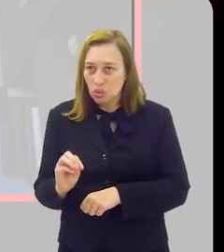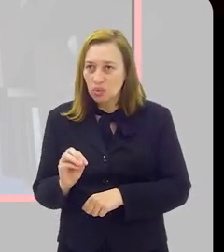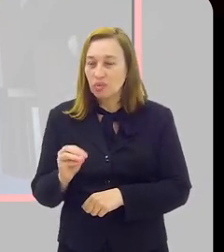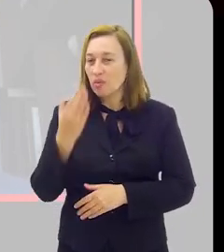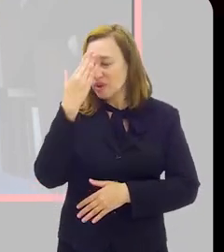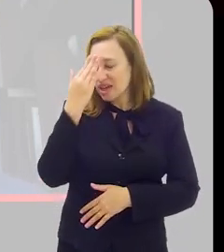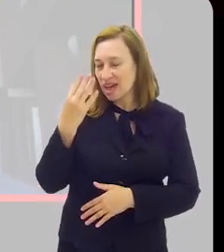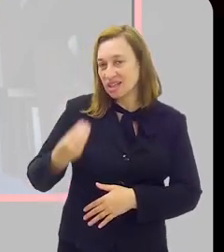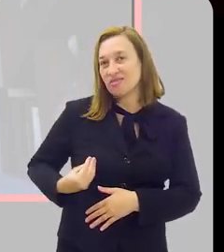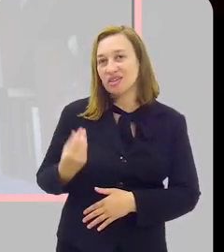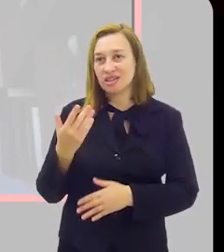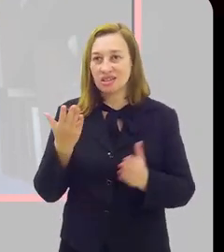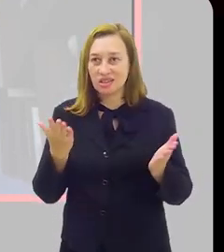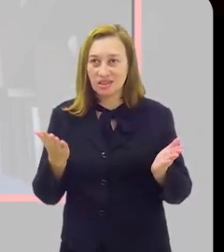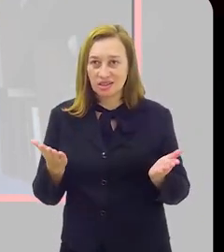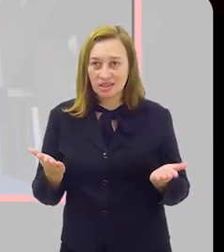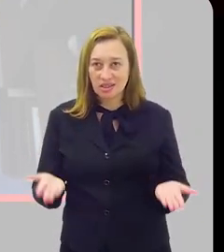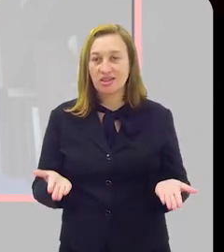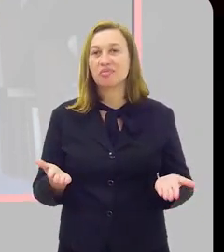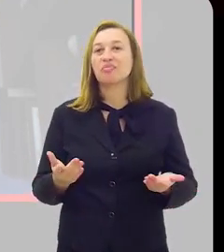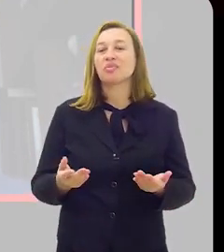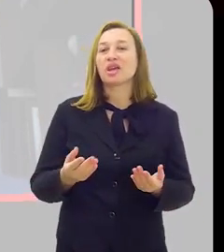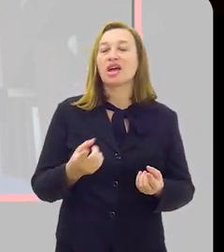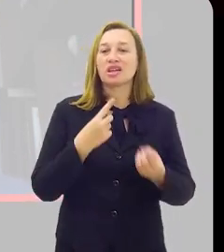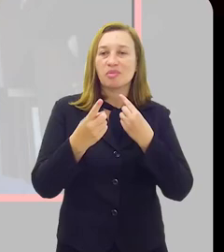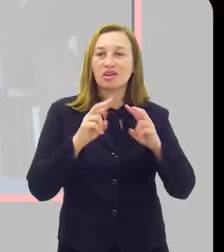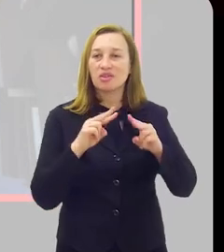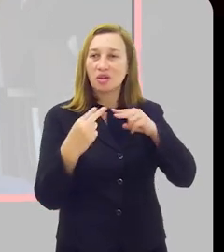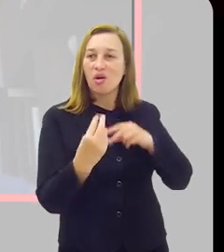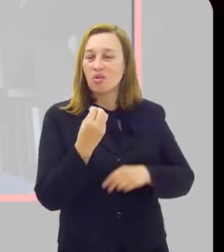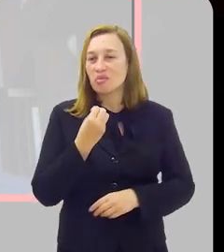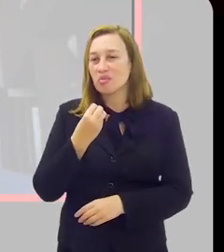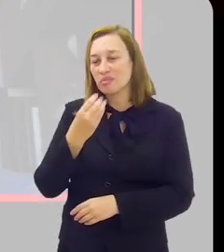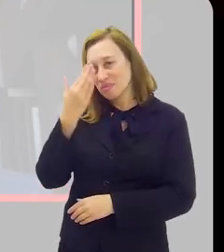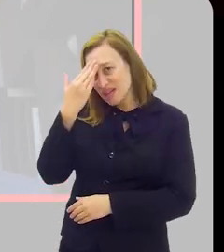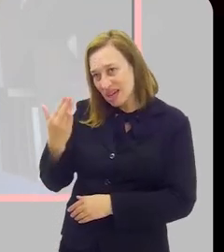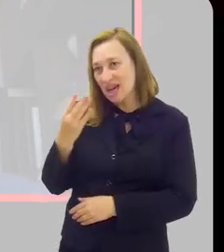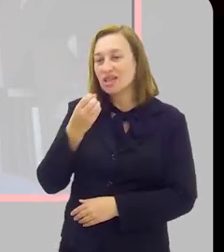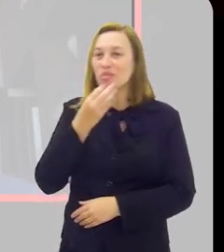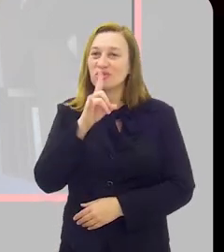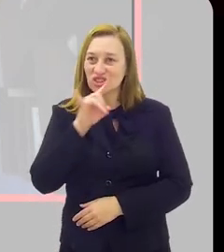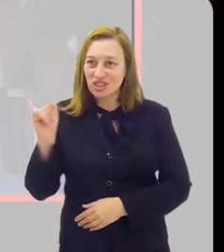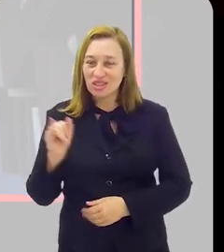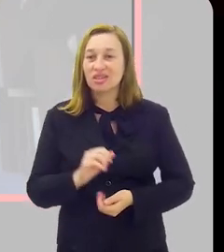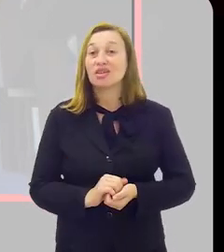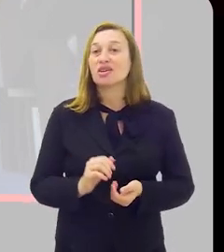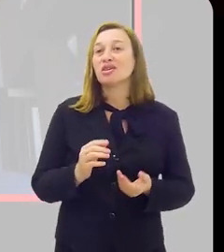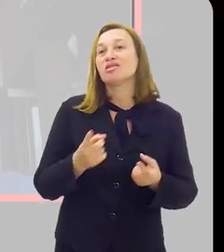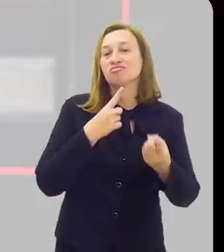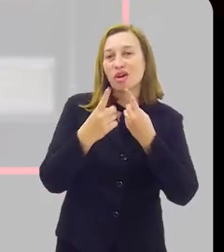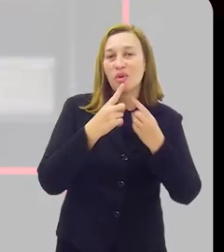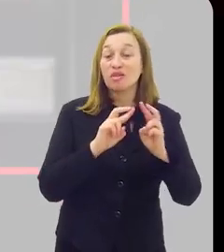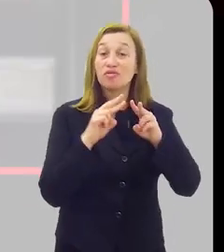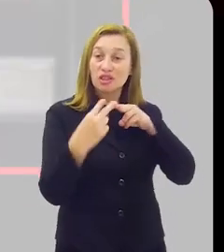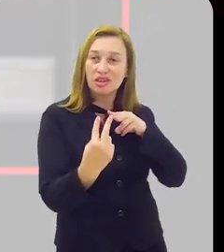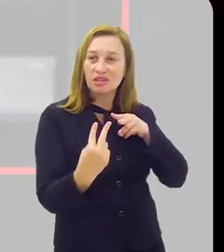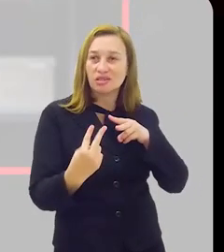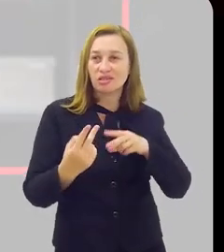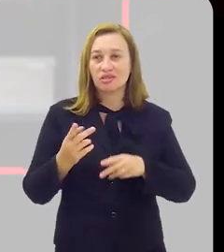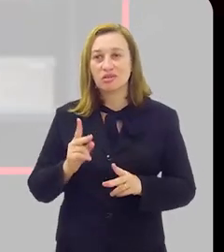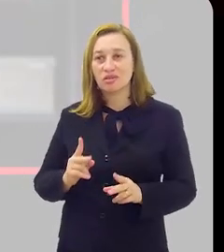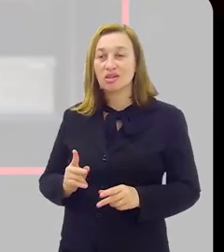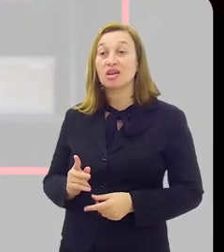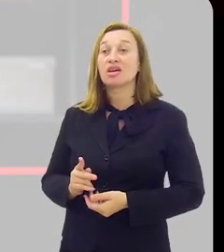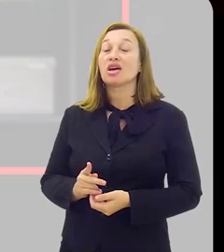obrigado por vocês terem participado aqui do debate virtual. Obrigada, bom dia a todos. Obrigado, um bom dia. O debate